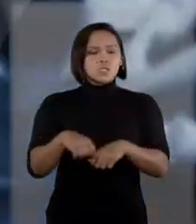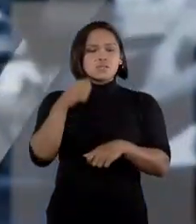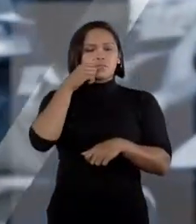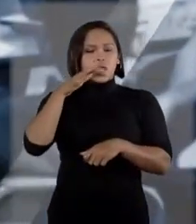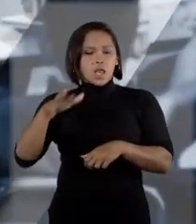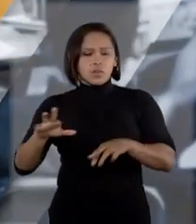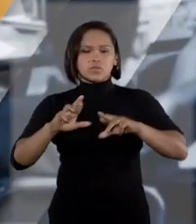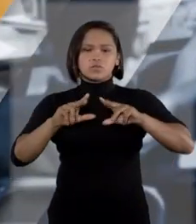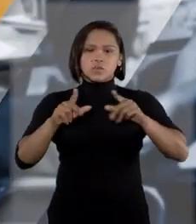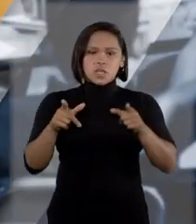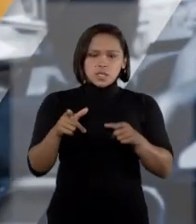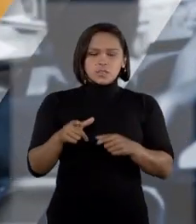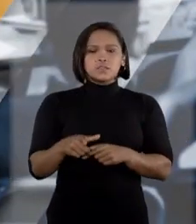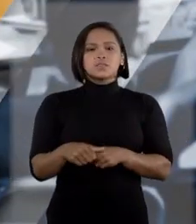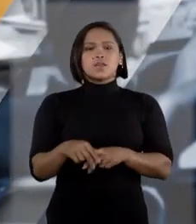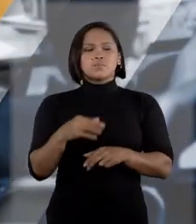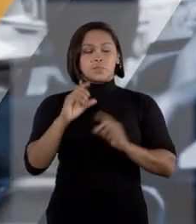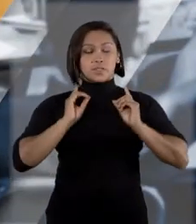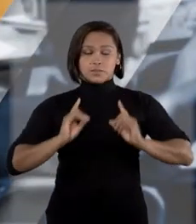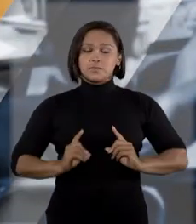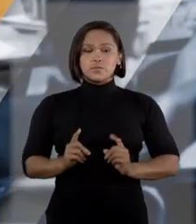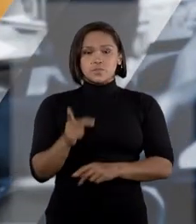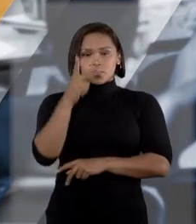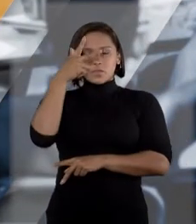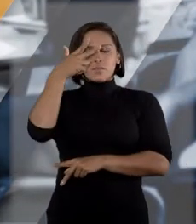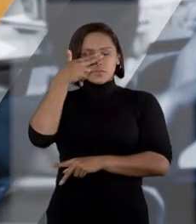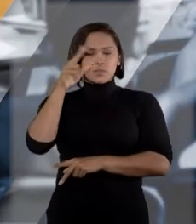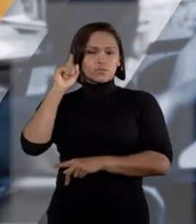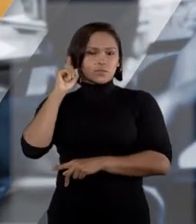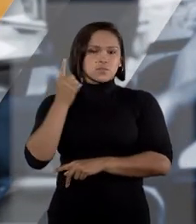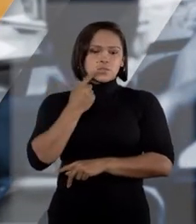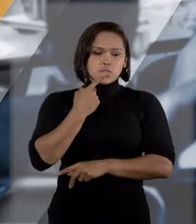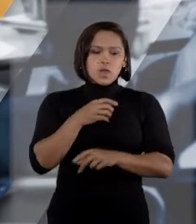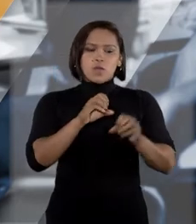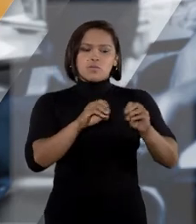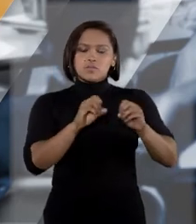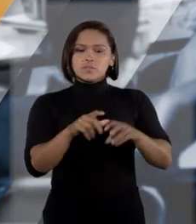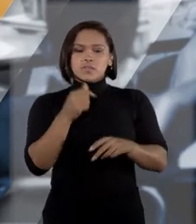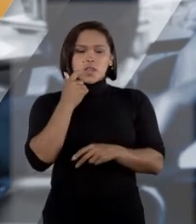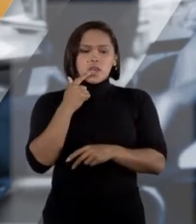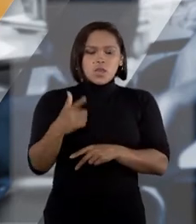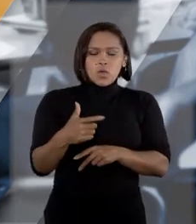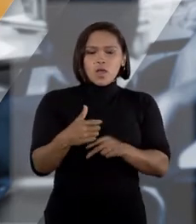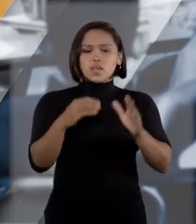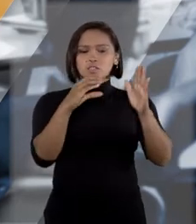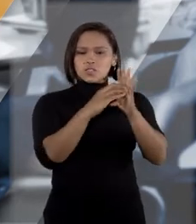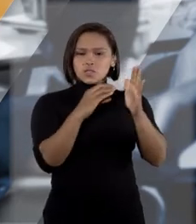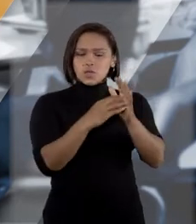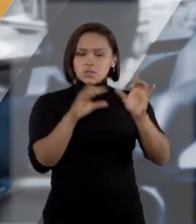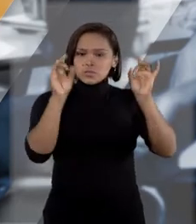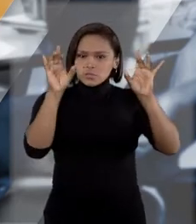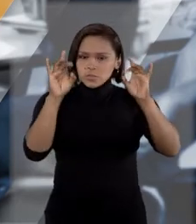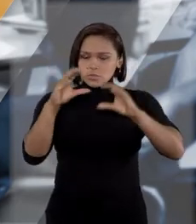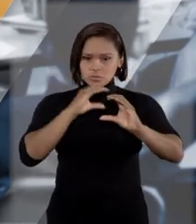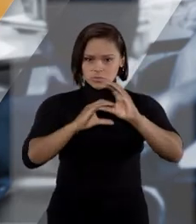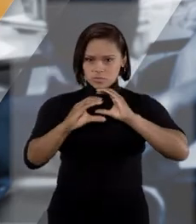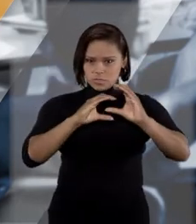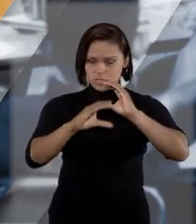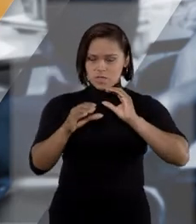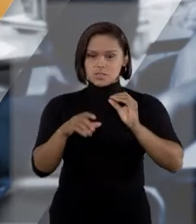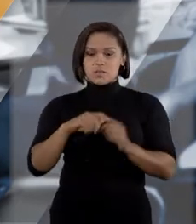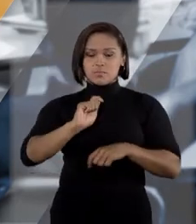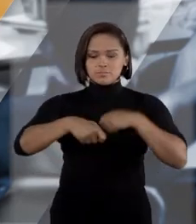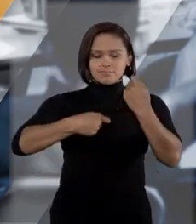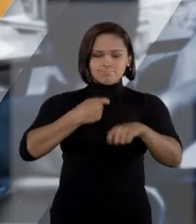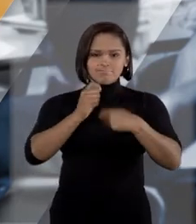Para deficientes visuais e auditivos, são oferecidas atividades de linguagens e códigos específicos de comunicação e sinalização,